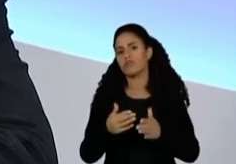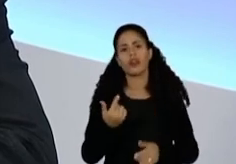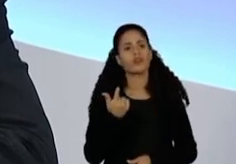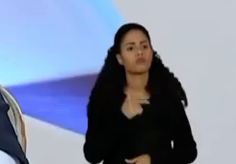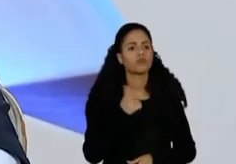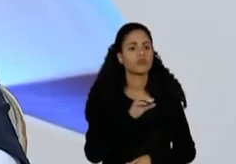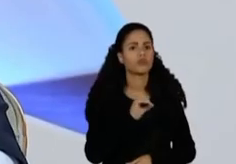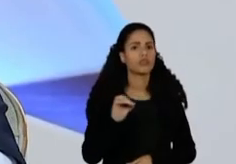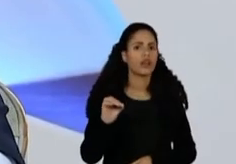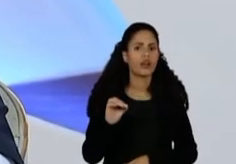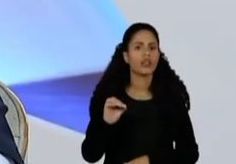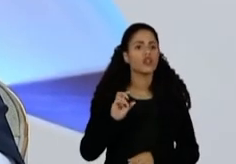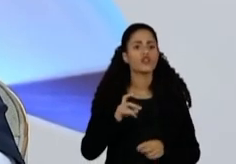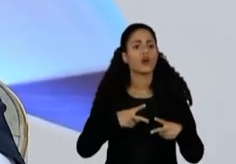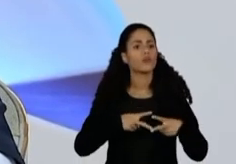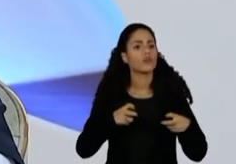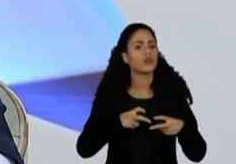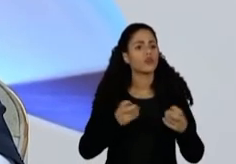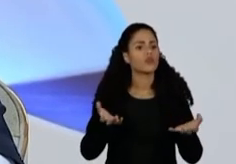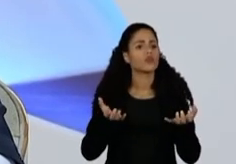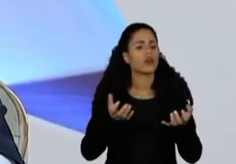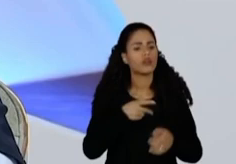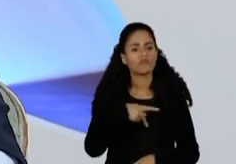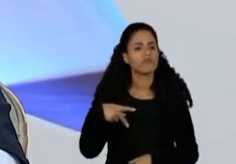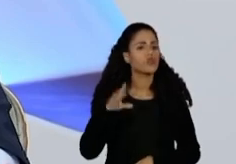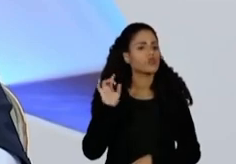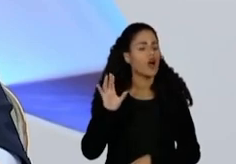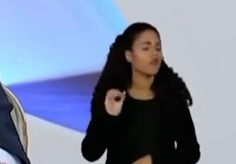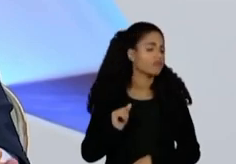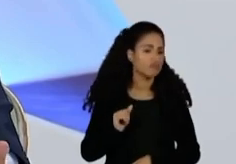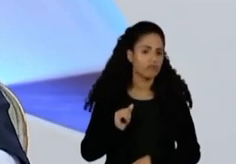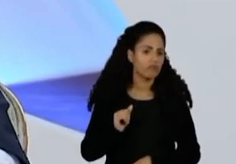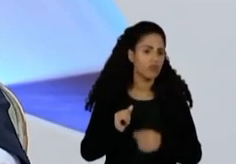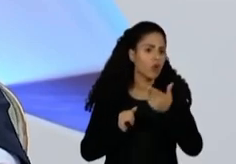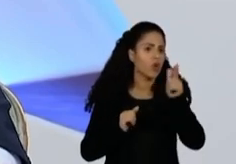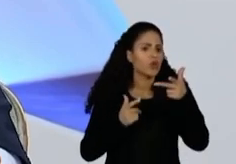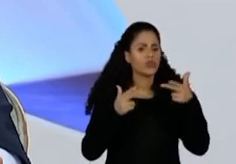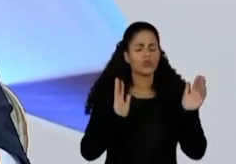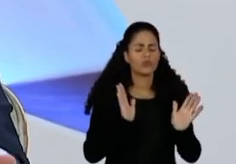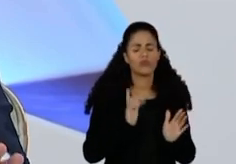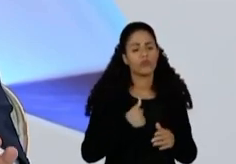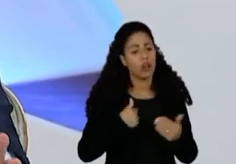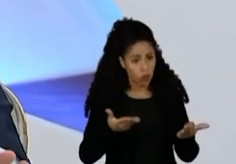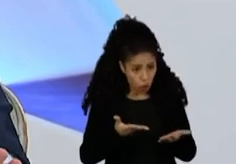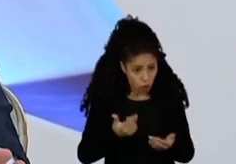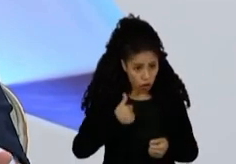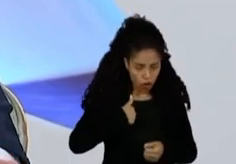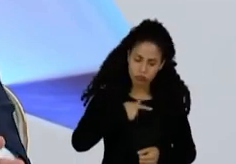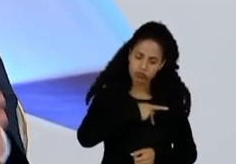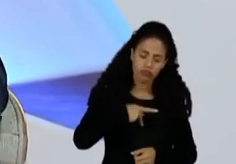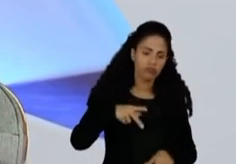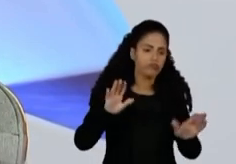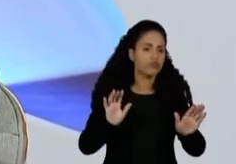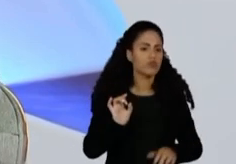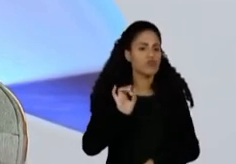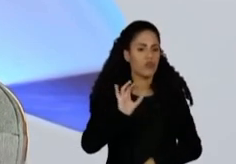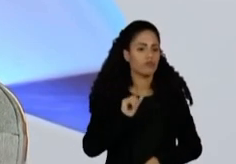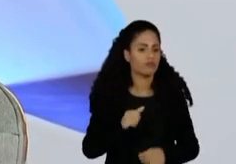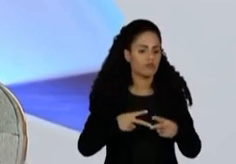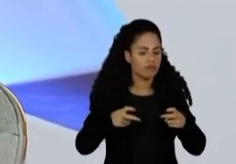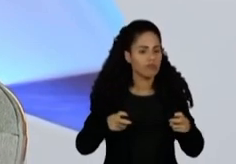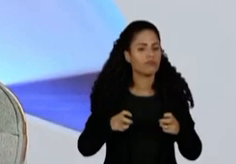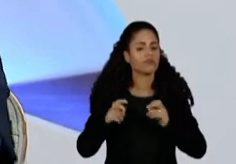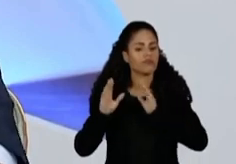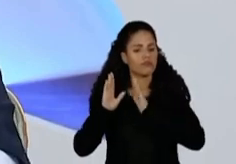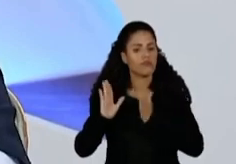governar a Petrobras hoje. E eu acho que essas coisas são muito importantes, a gente estancar, a gente separar